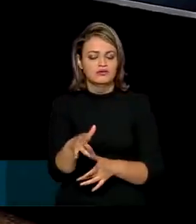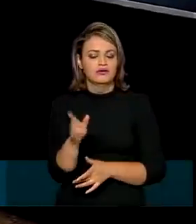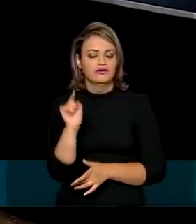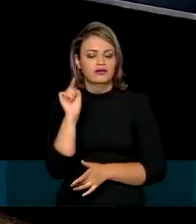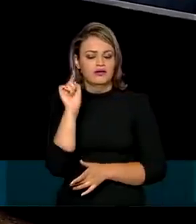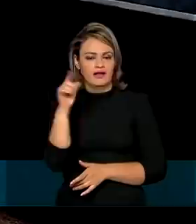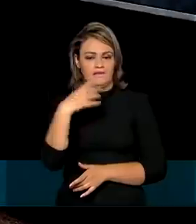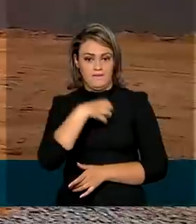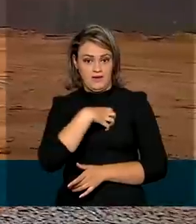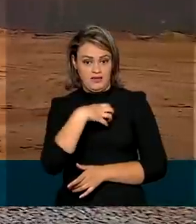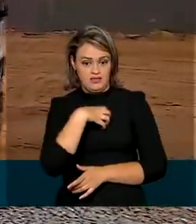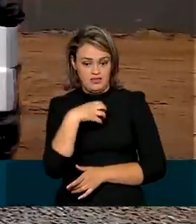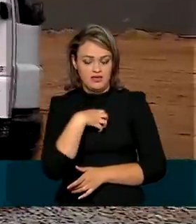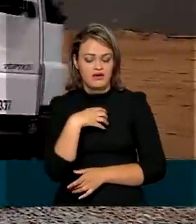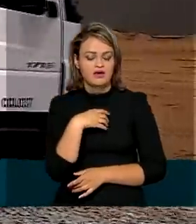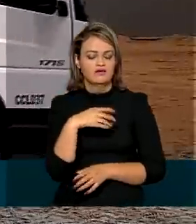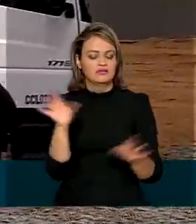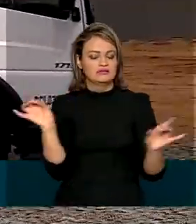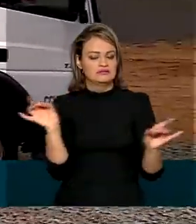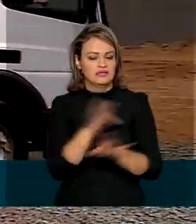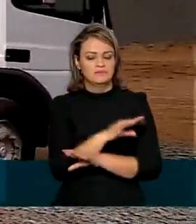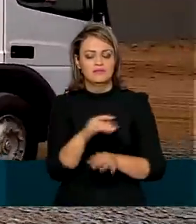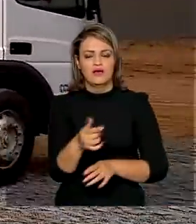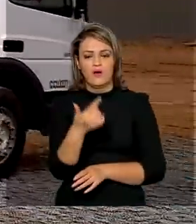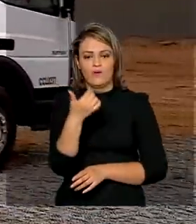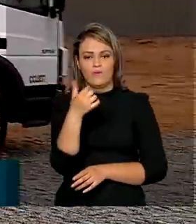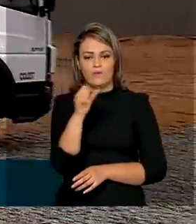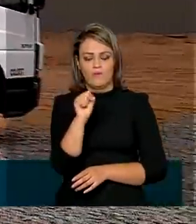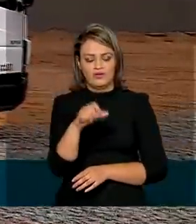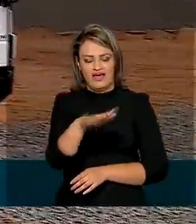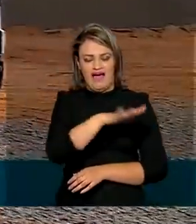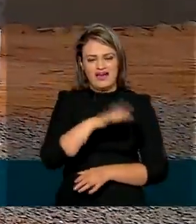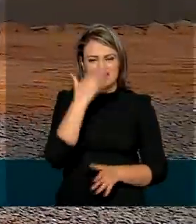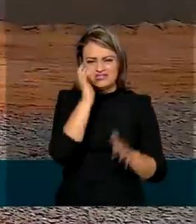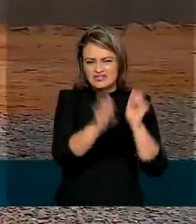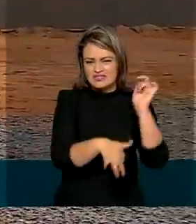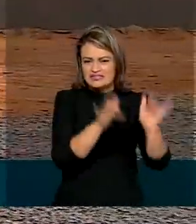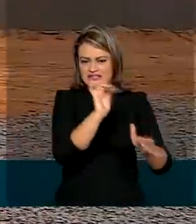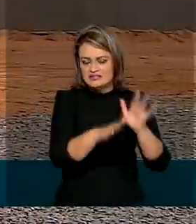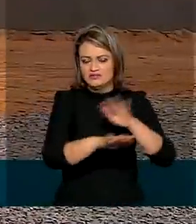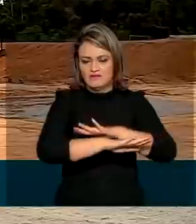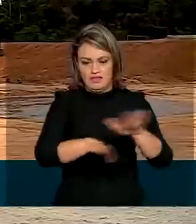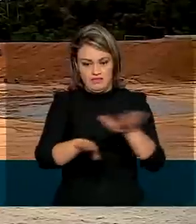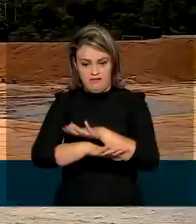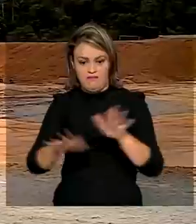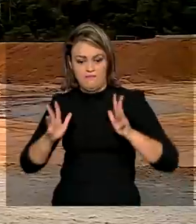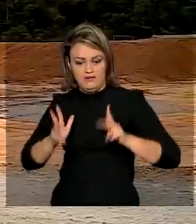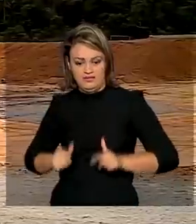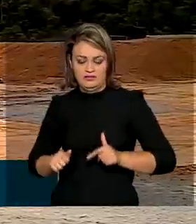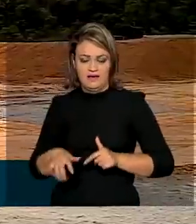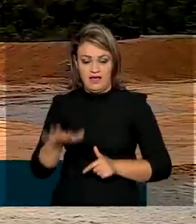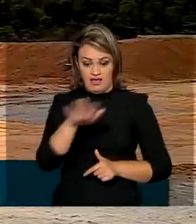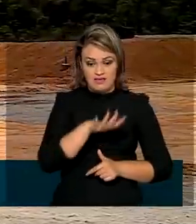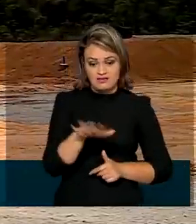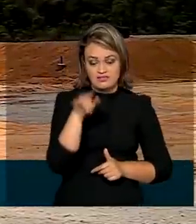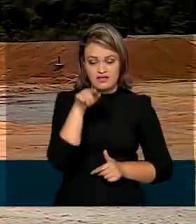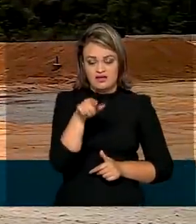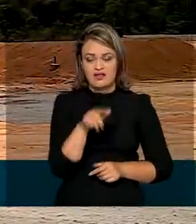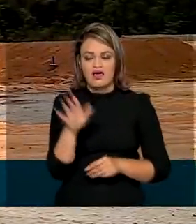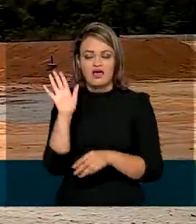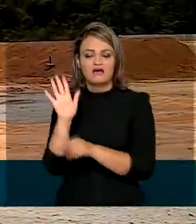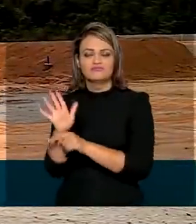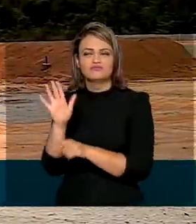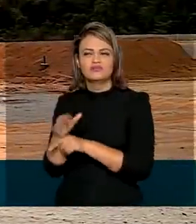Descobrimento, na Bahia, vai por fim a 8 lixões na região de Santa Cruz Cabralha. O aterro vai atender a